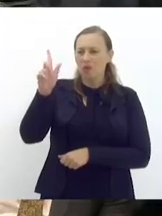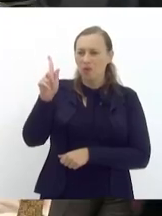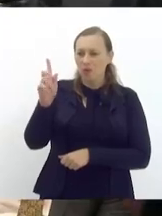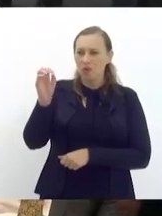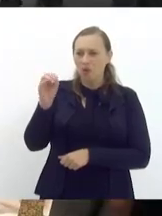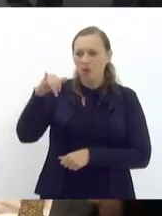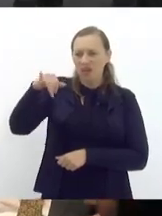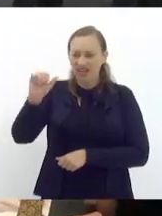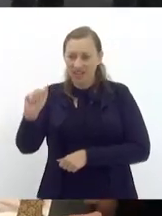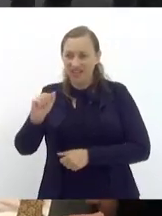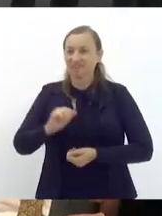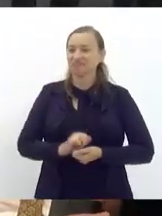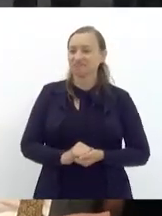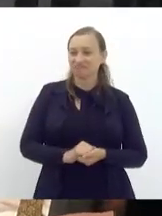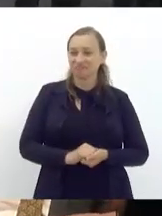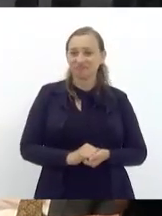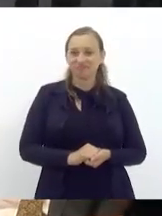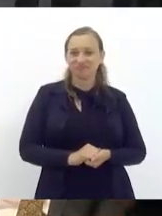obrigado senhora presidente